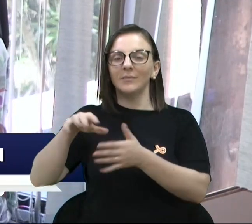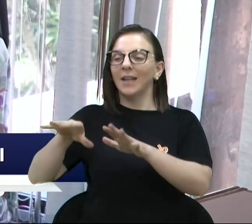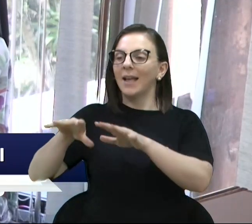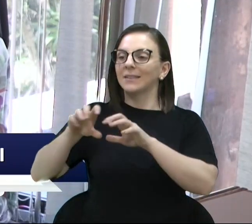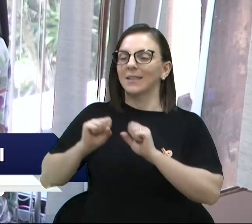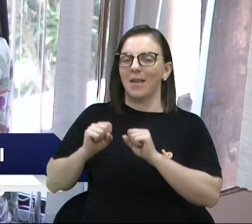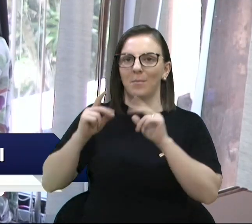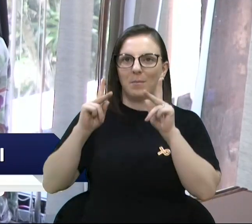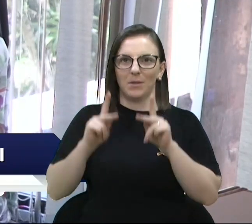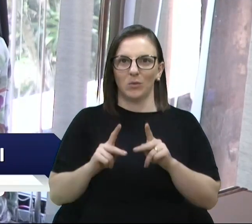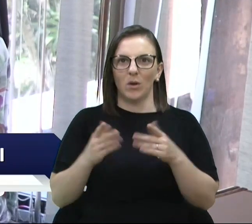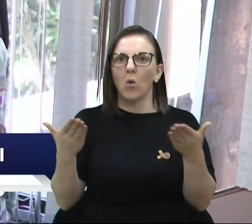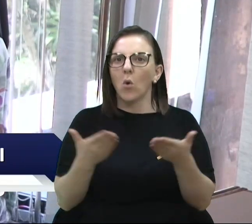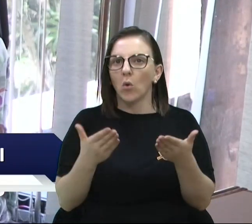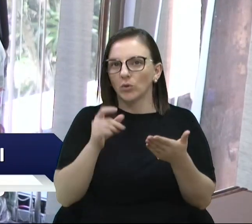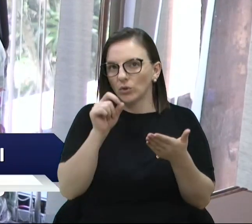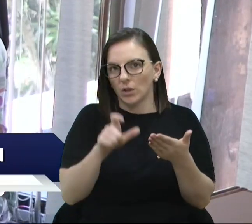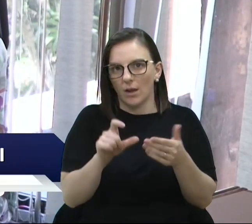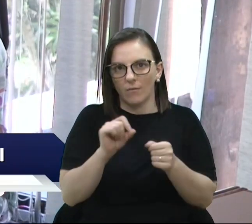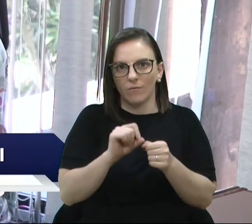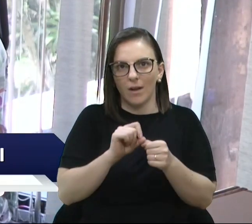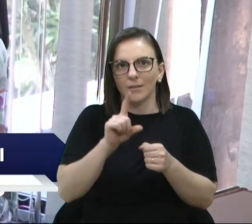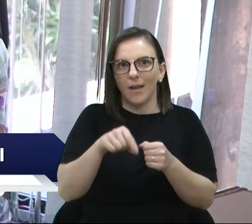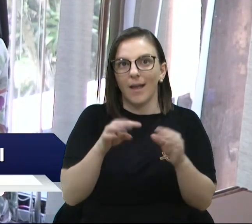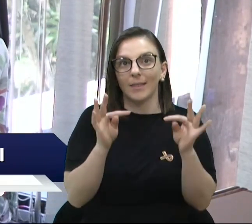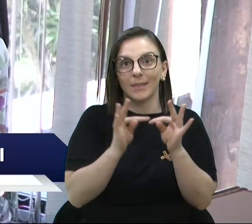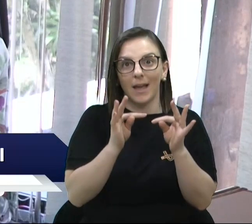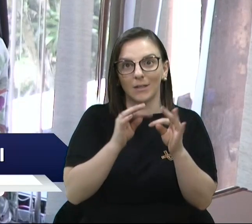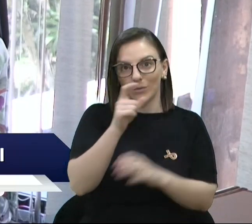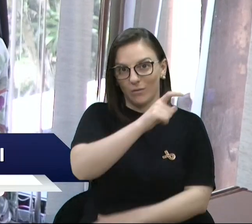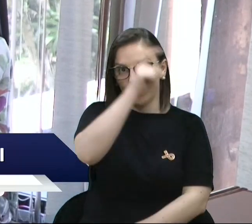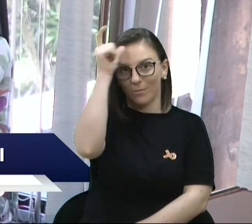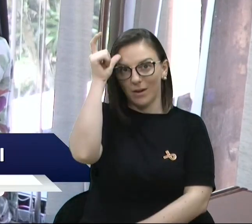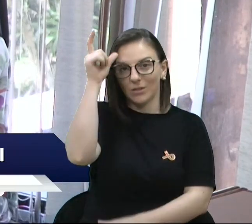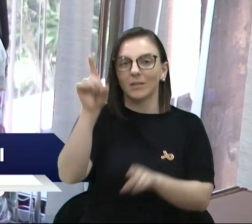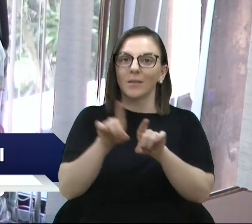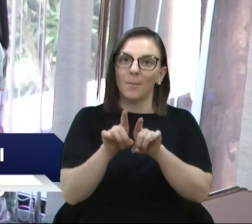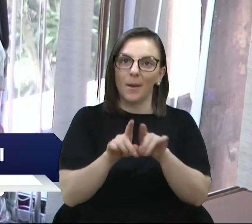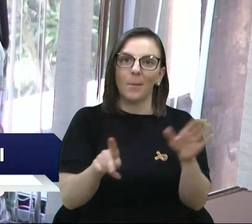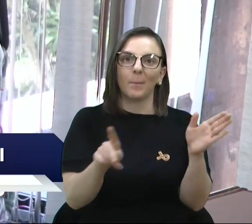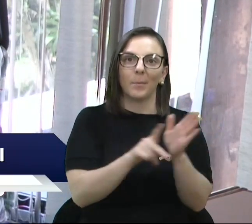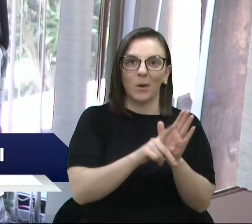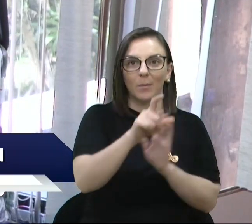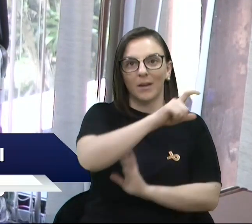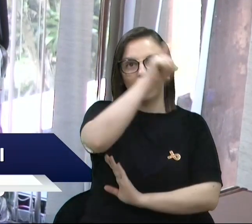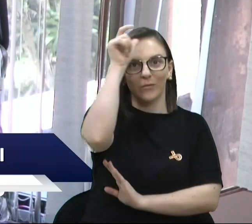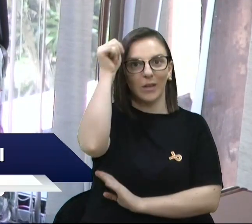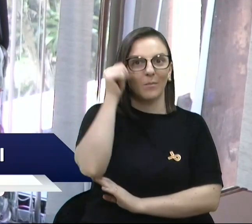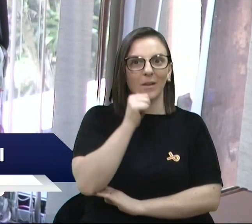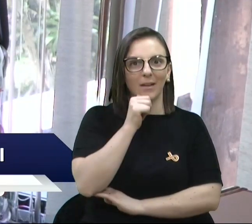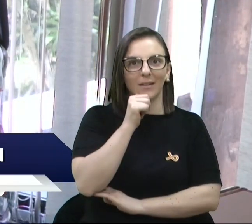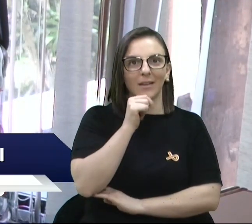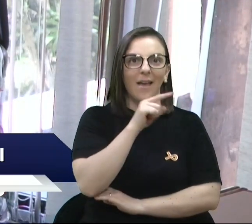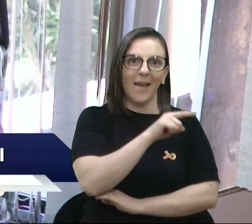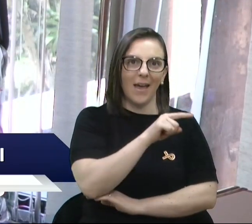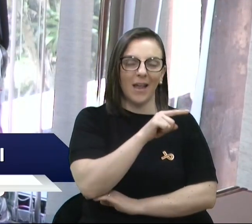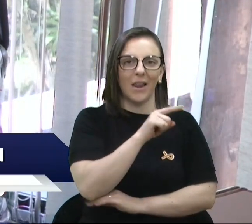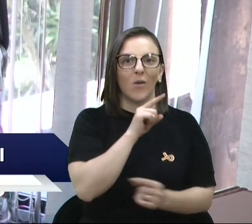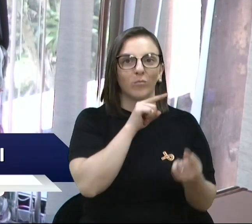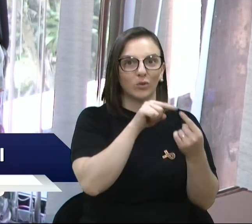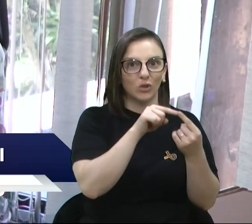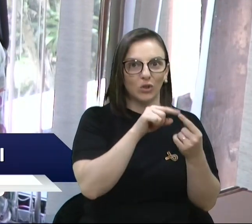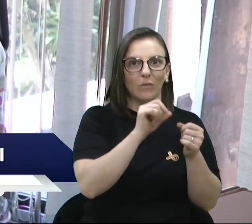a recepção da UBS é técnico de enfermagem e é enfermeiro, que, em vez de estar lá fazendo um curativo, atendendo um